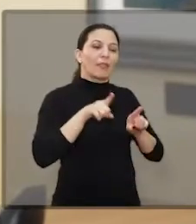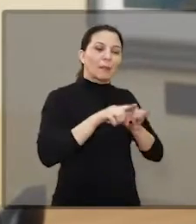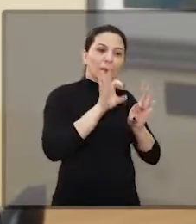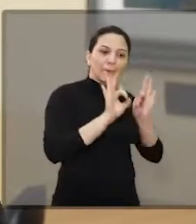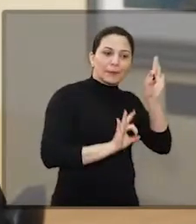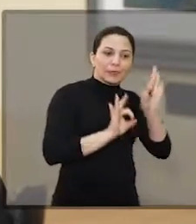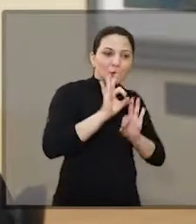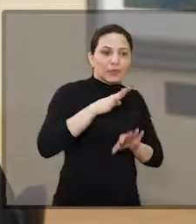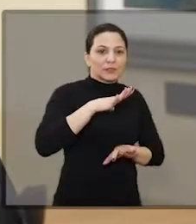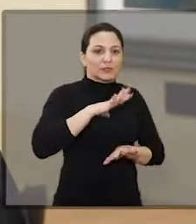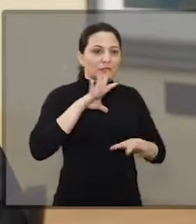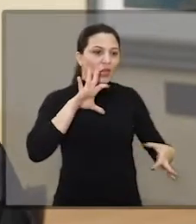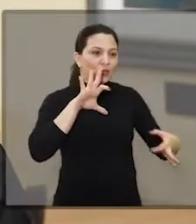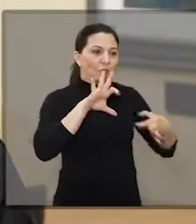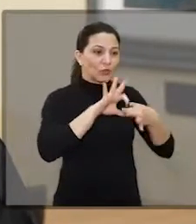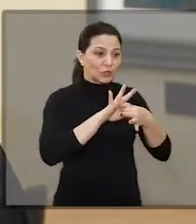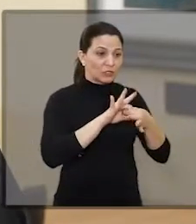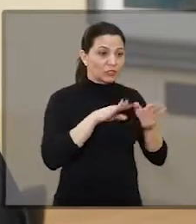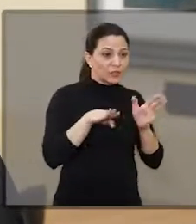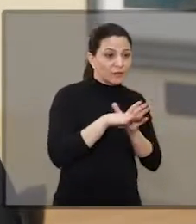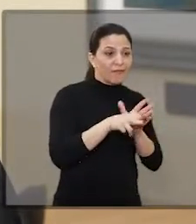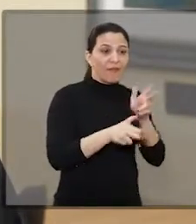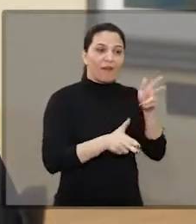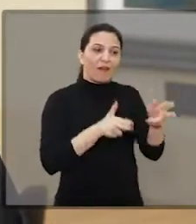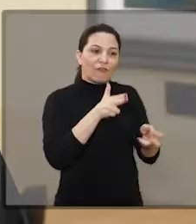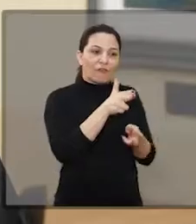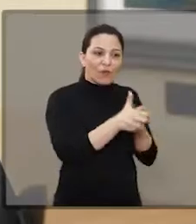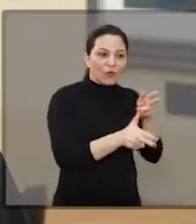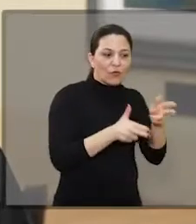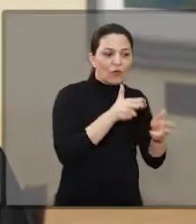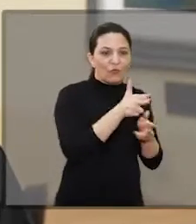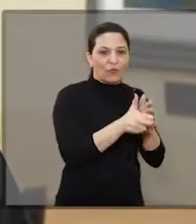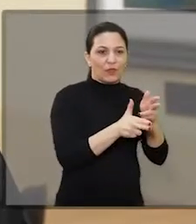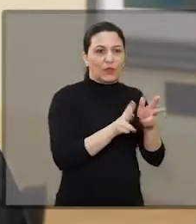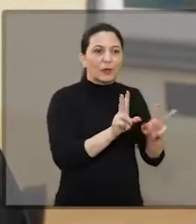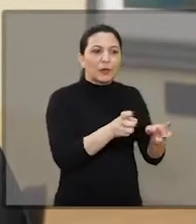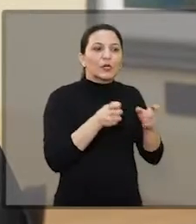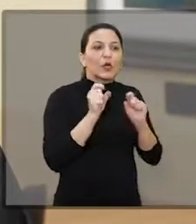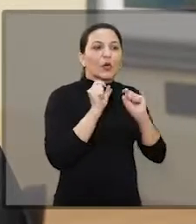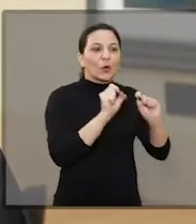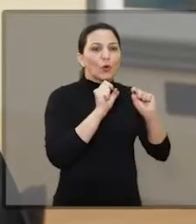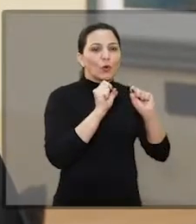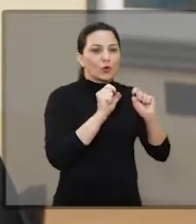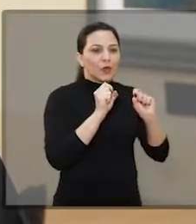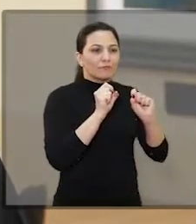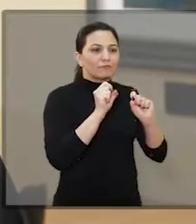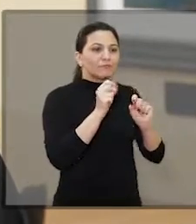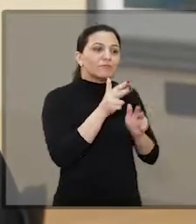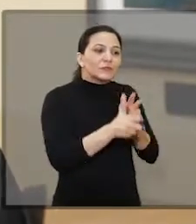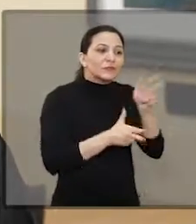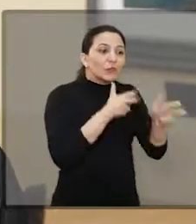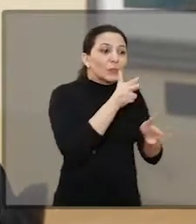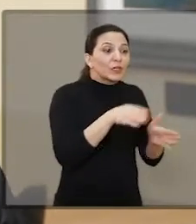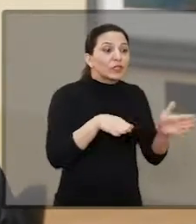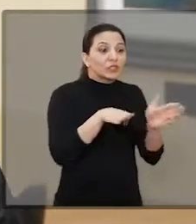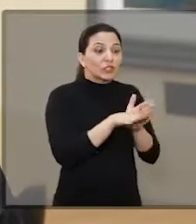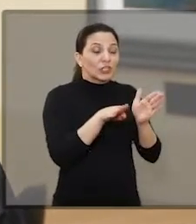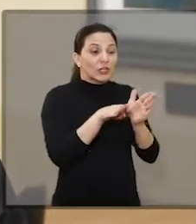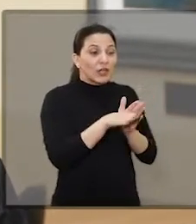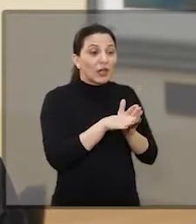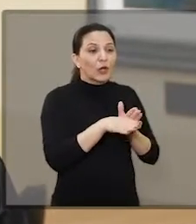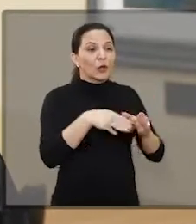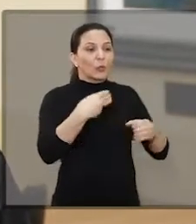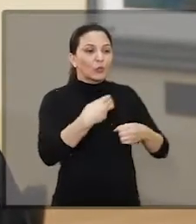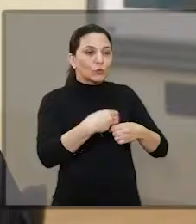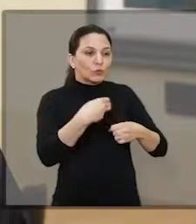planejamento, está vinculada com a vinda da ferrovia. Então a gente percebe, inclusive, o seguinte, quando a ferrovia chegava até um